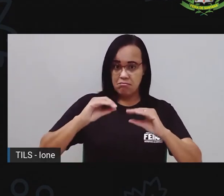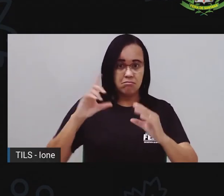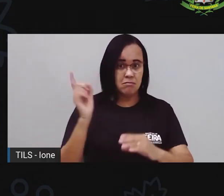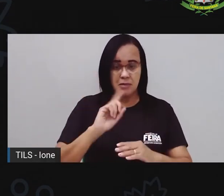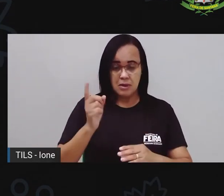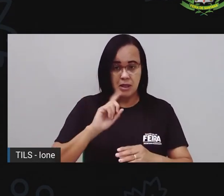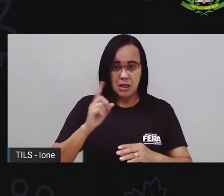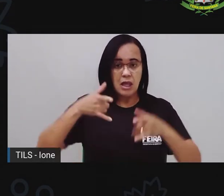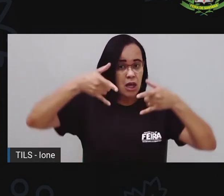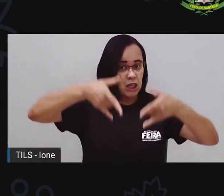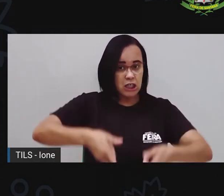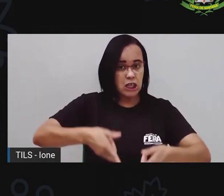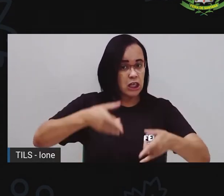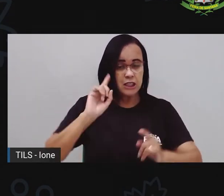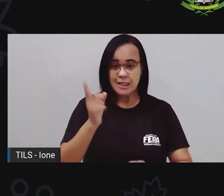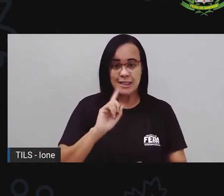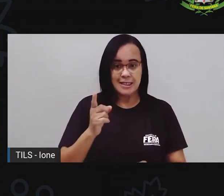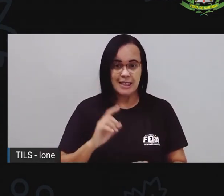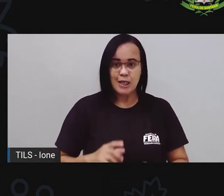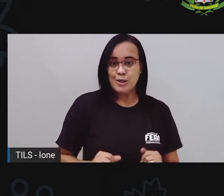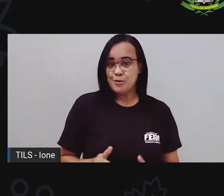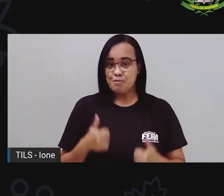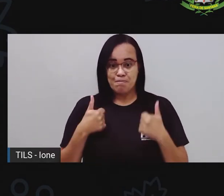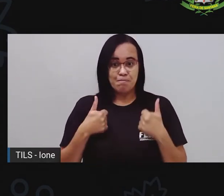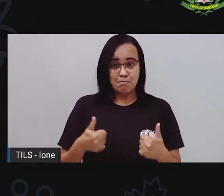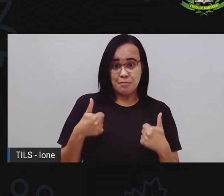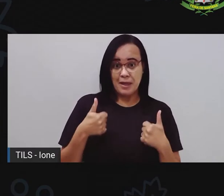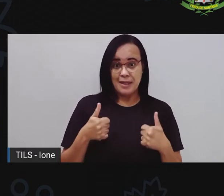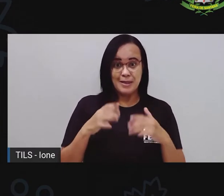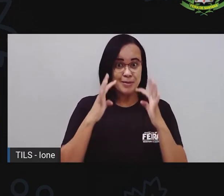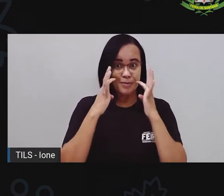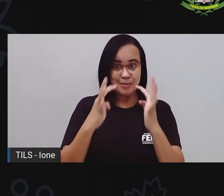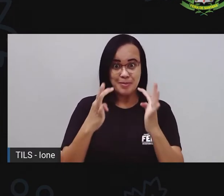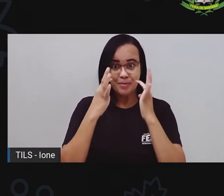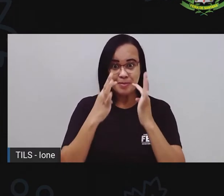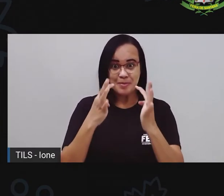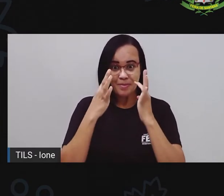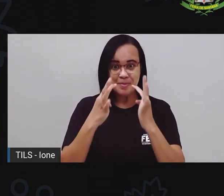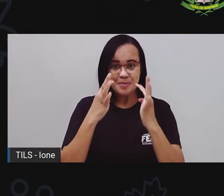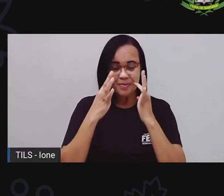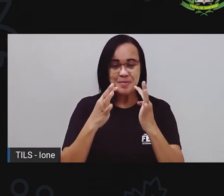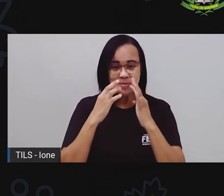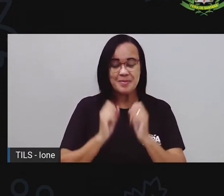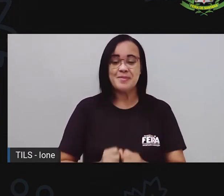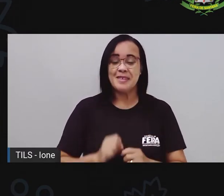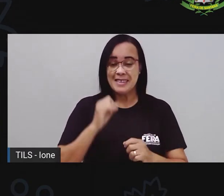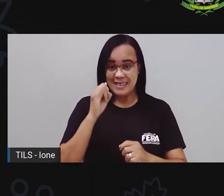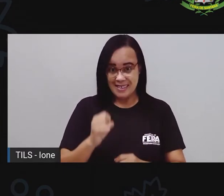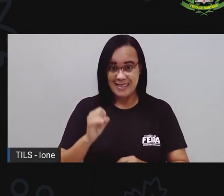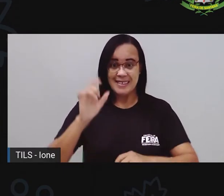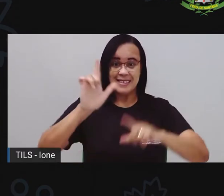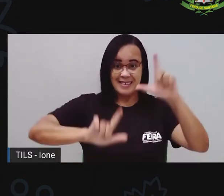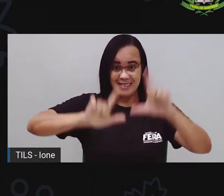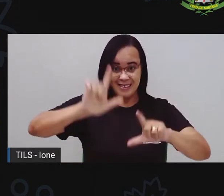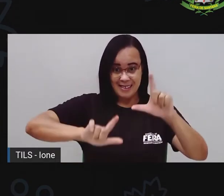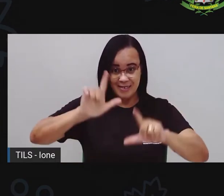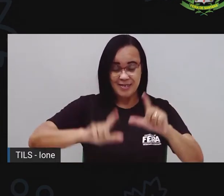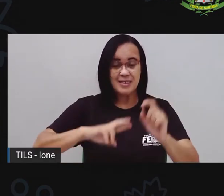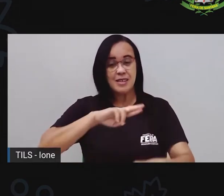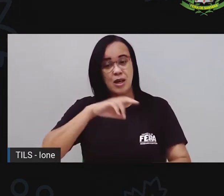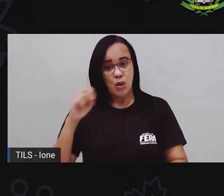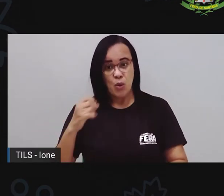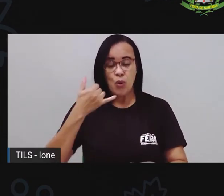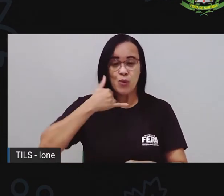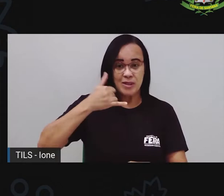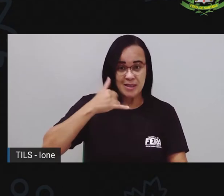confortável pra você, ó, prestar atenção se você estiver assistindo na TV ou pelo celular, computador,